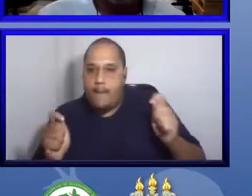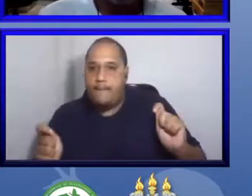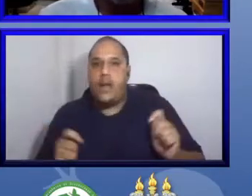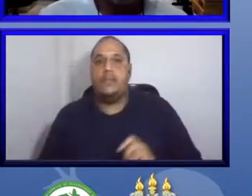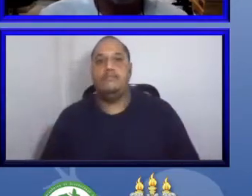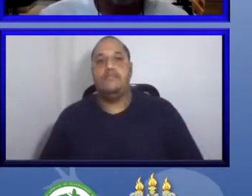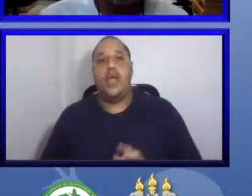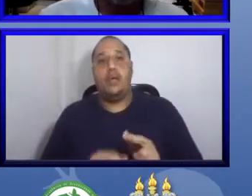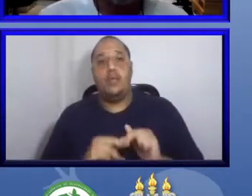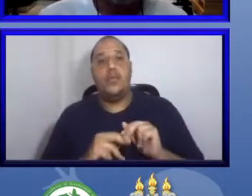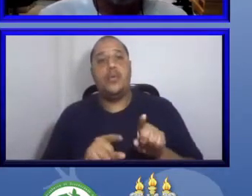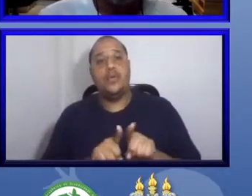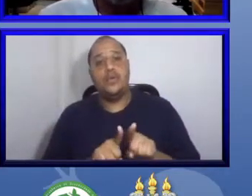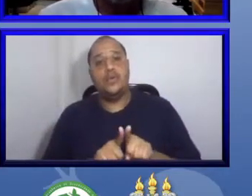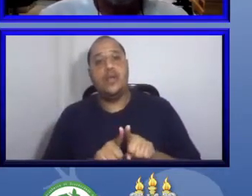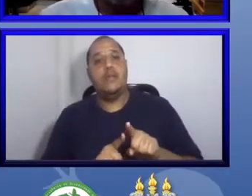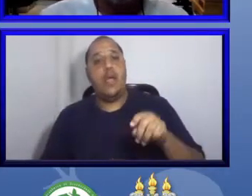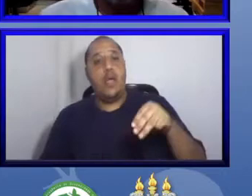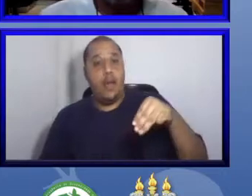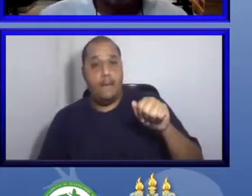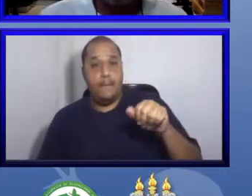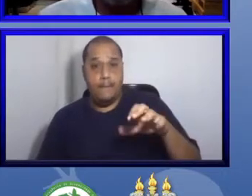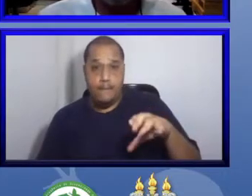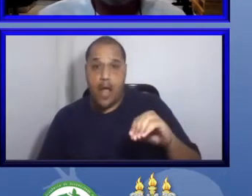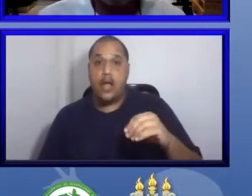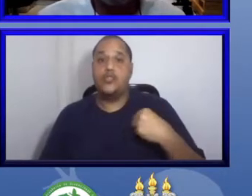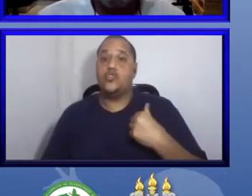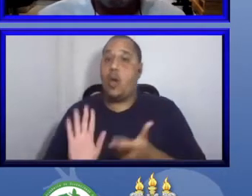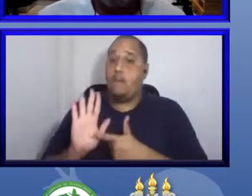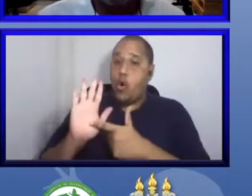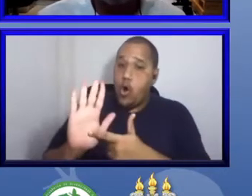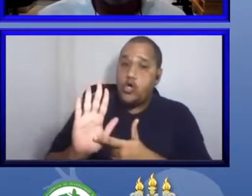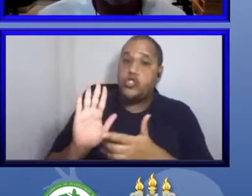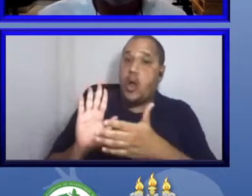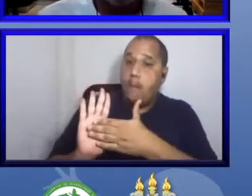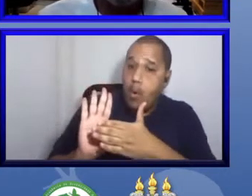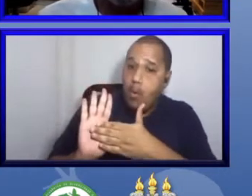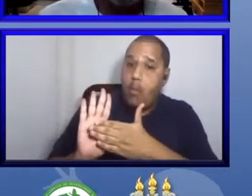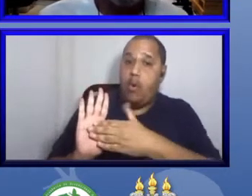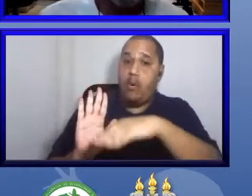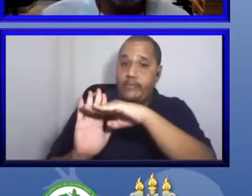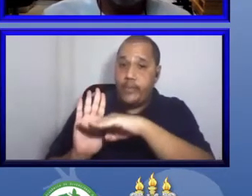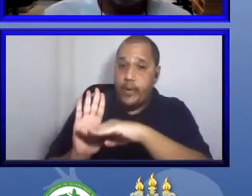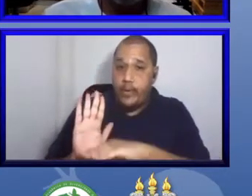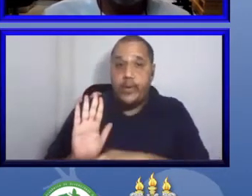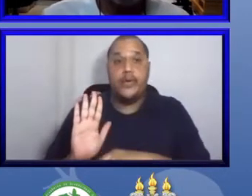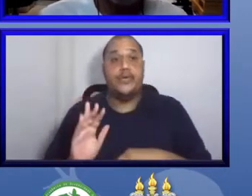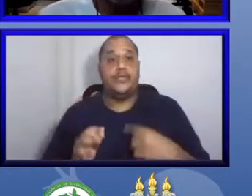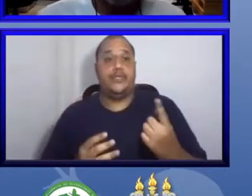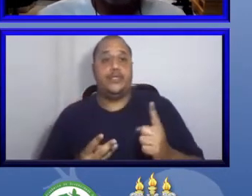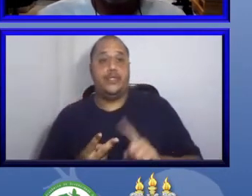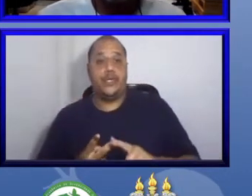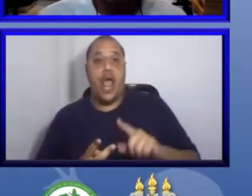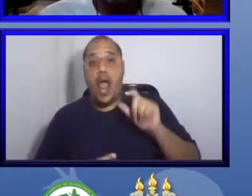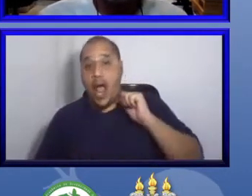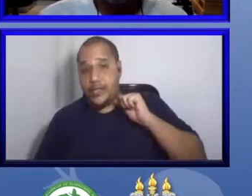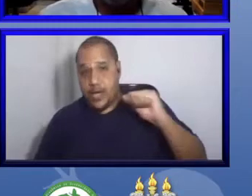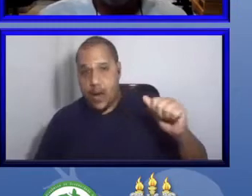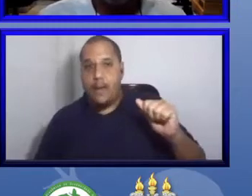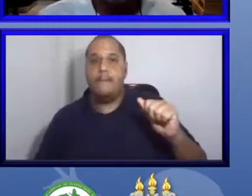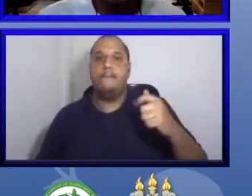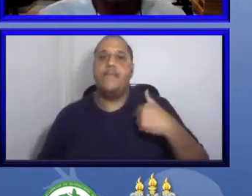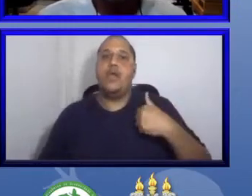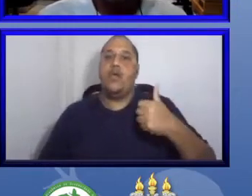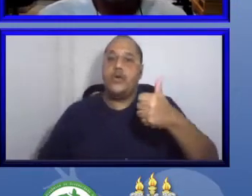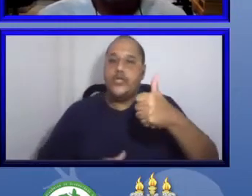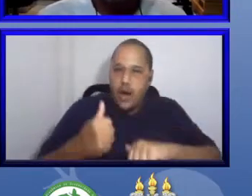a avaliação, e em maio foi divulgado os resultados, de maio a